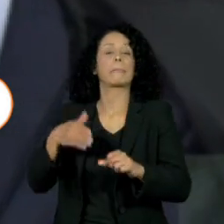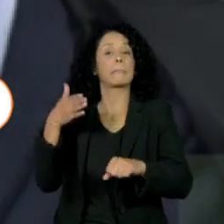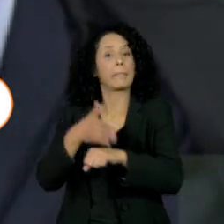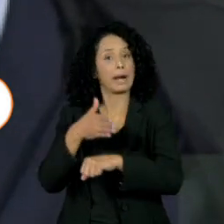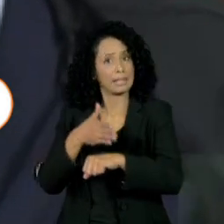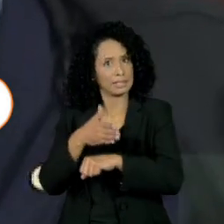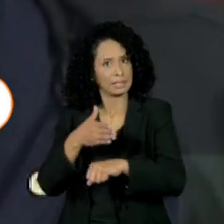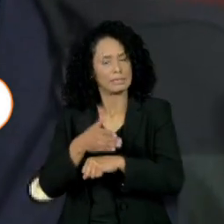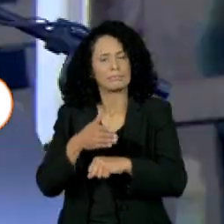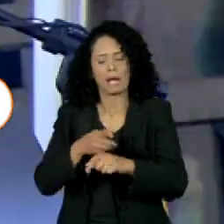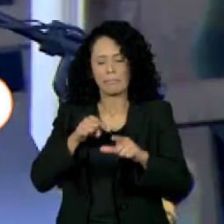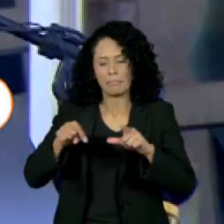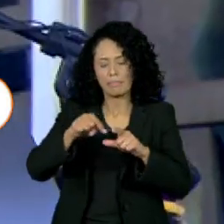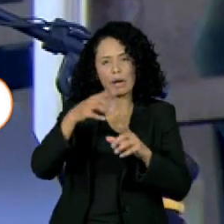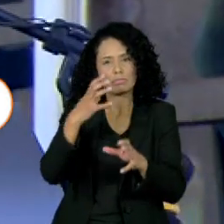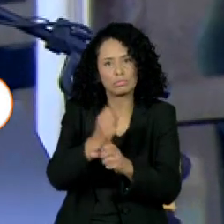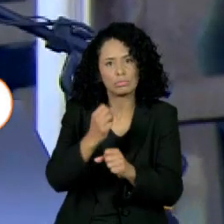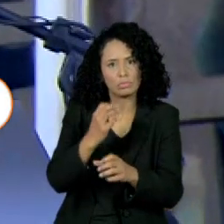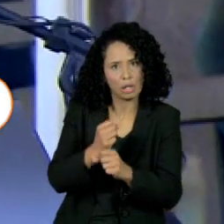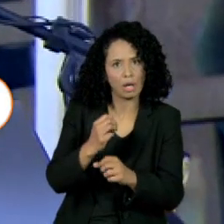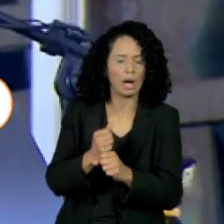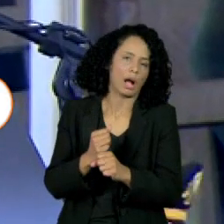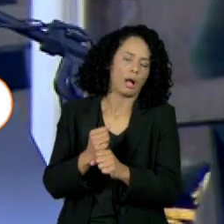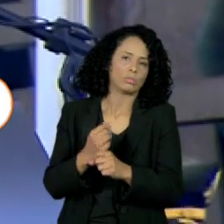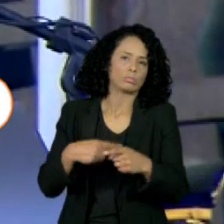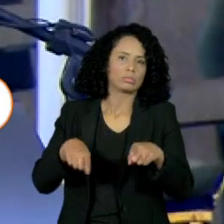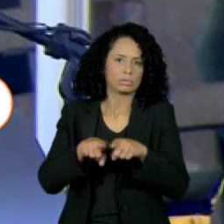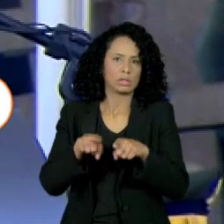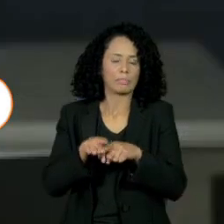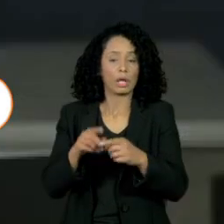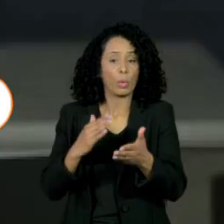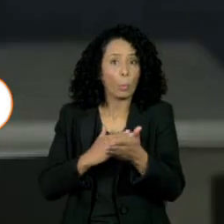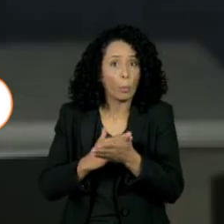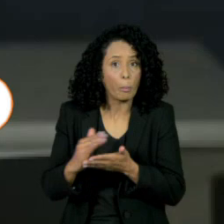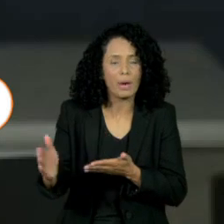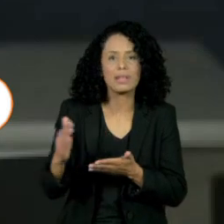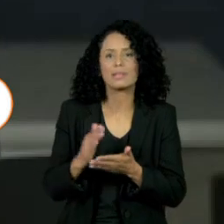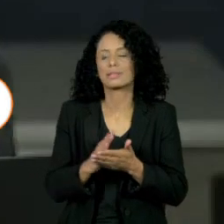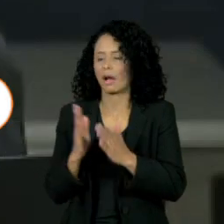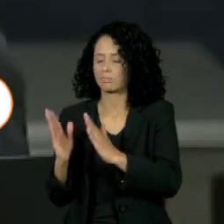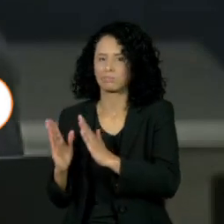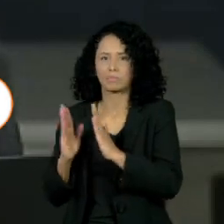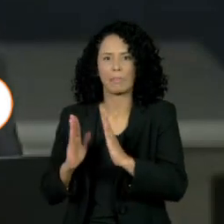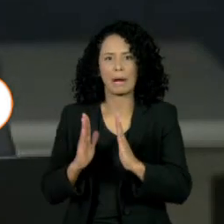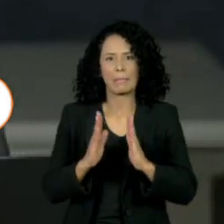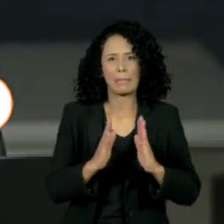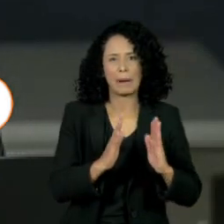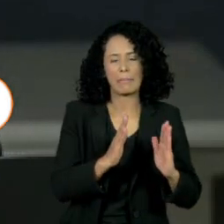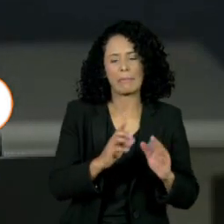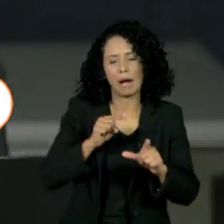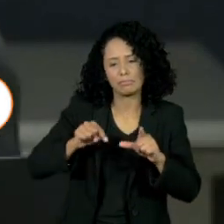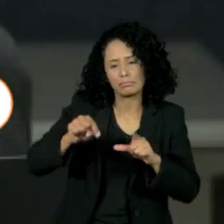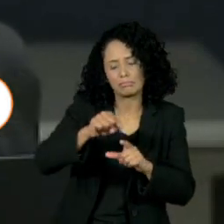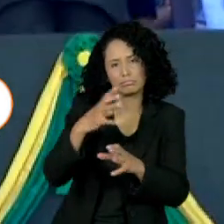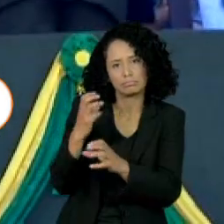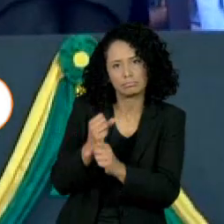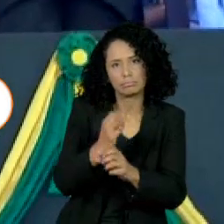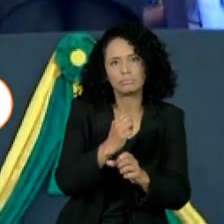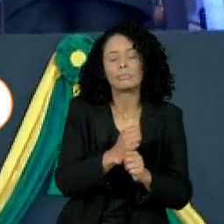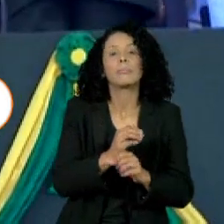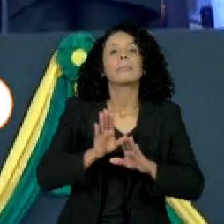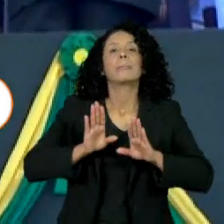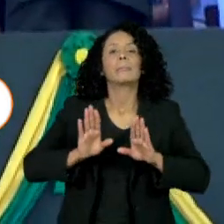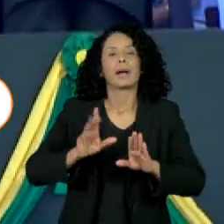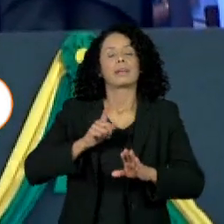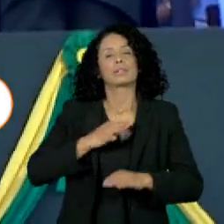inclusive com a possibilidade da abertura de um processo próprio da PF para apuração. De acordo com o ministro da Justiça, essa